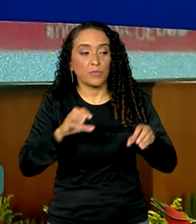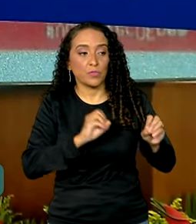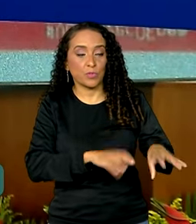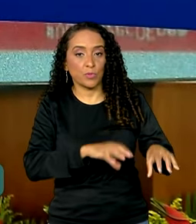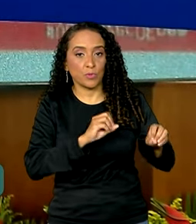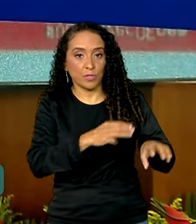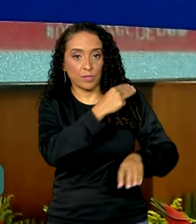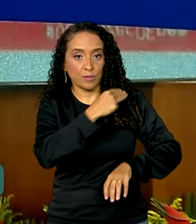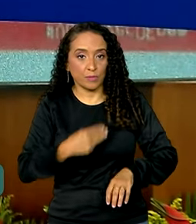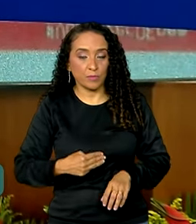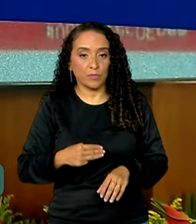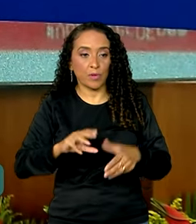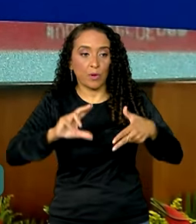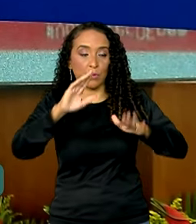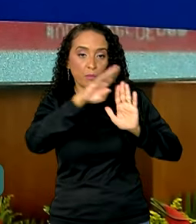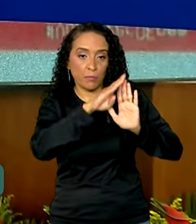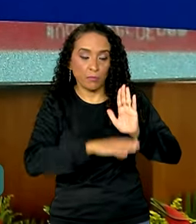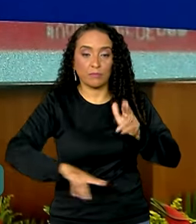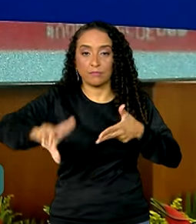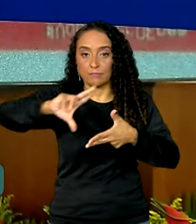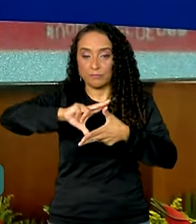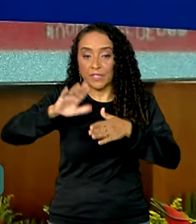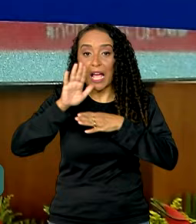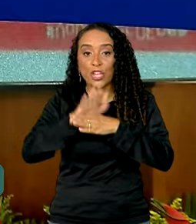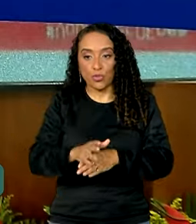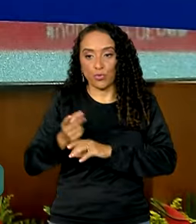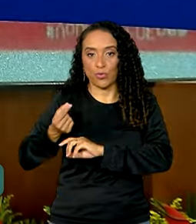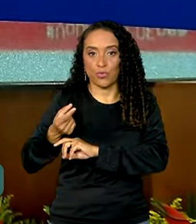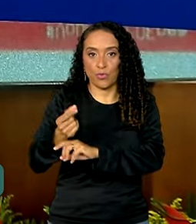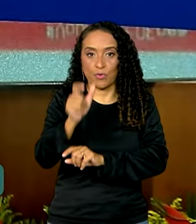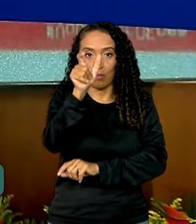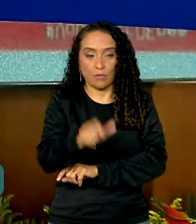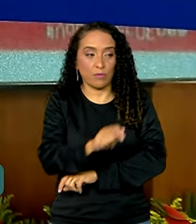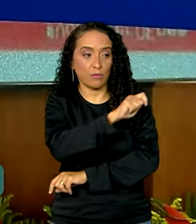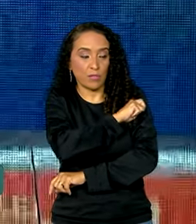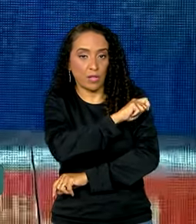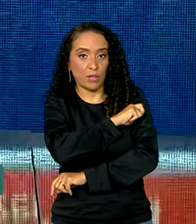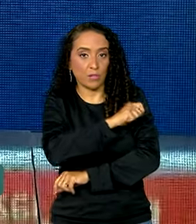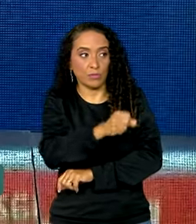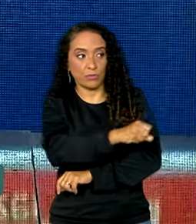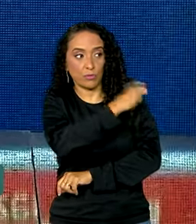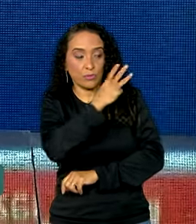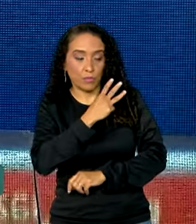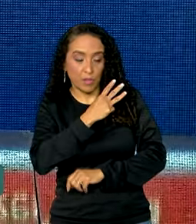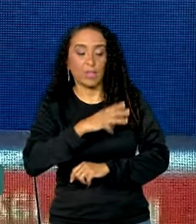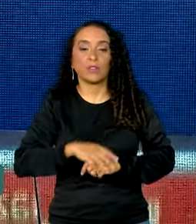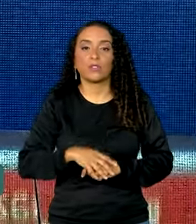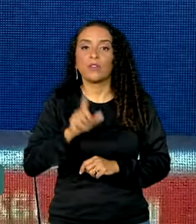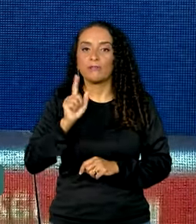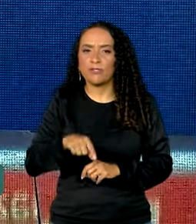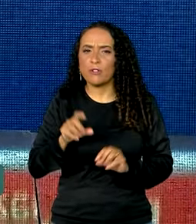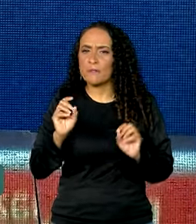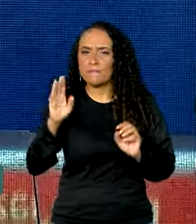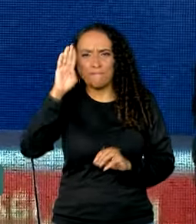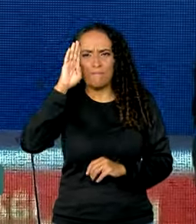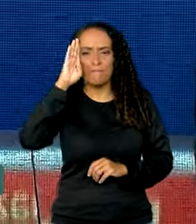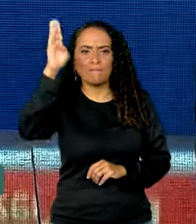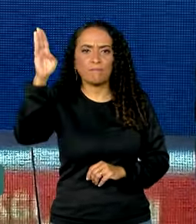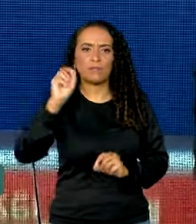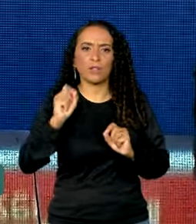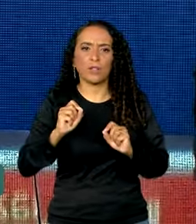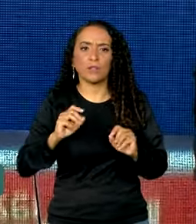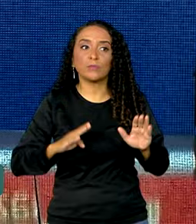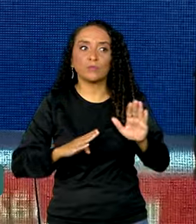o programa Pé de Meia, que ajuda financeiramente os estudantes do ensino médio, foi essencial para o